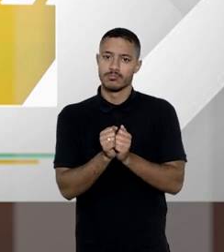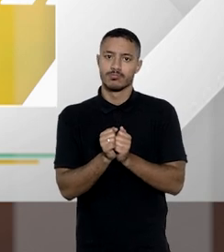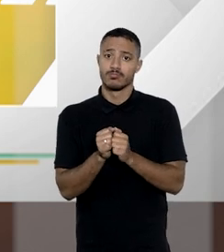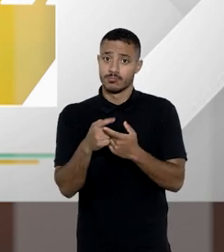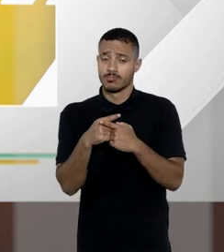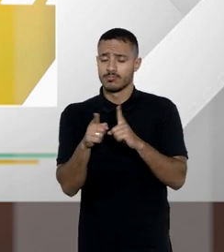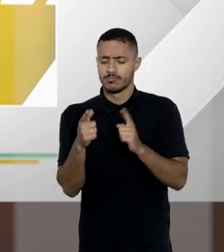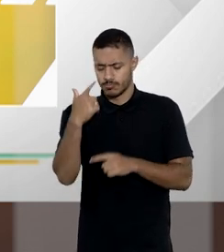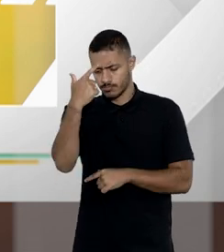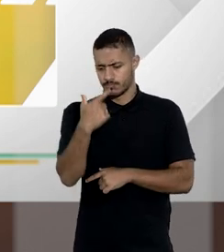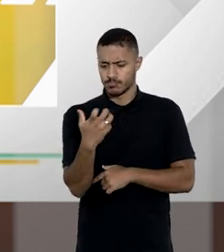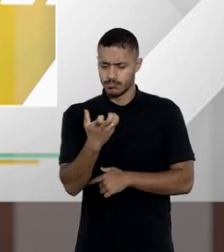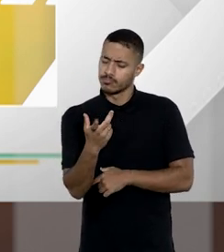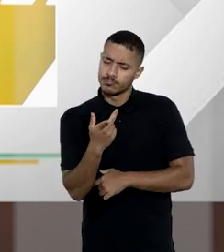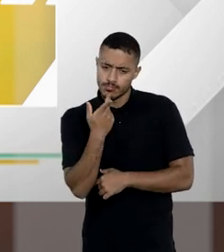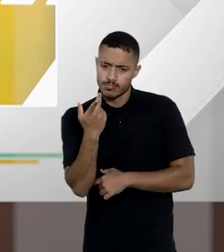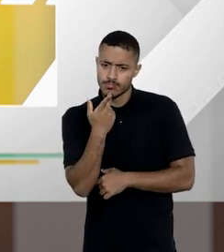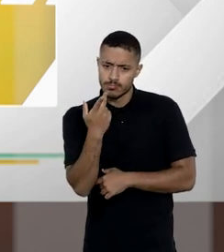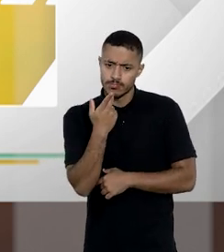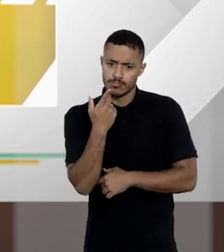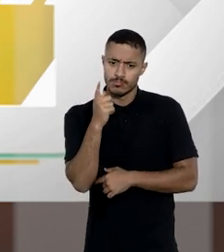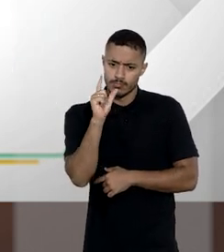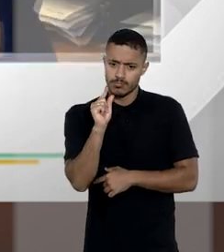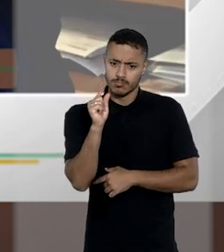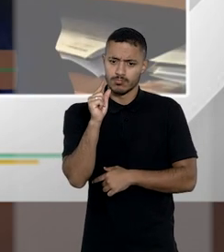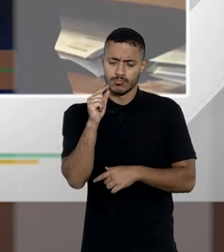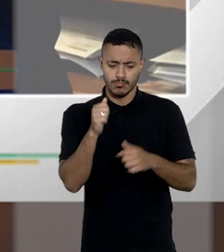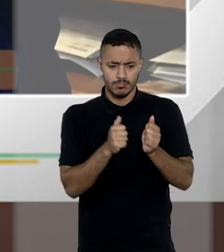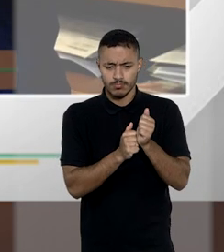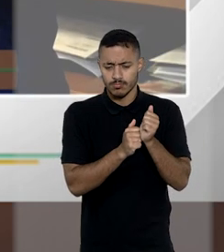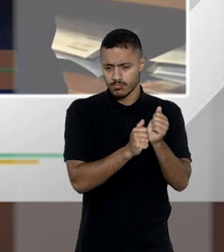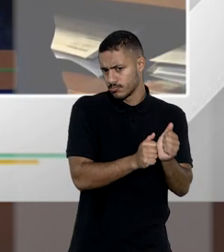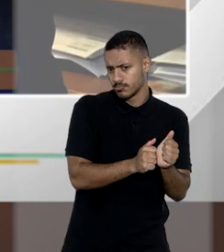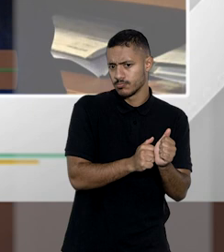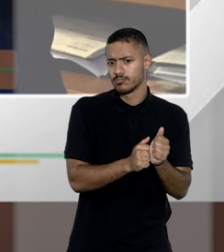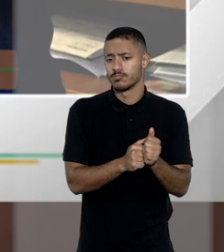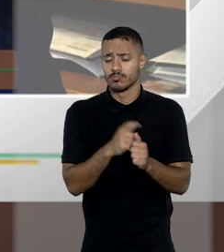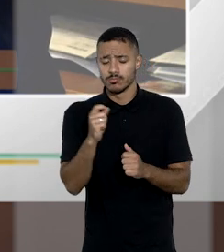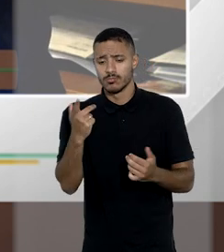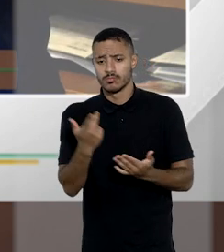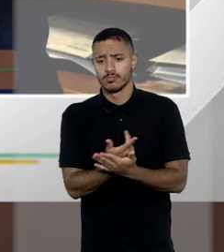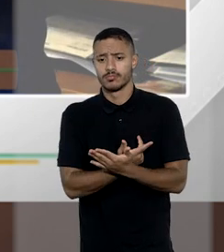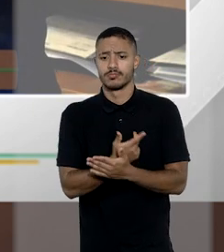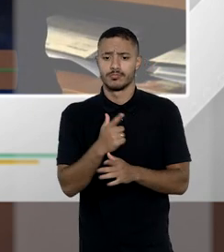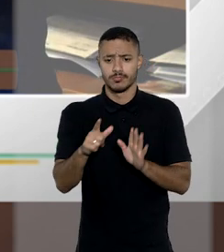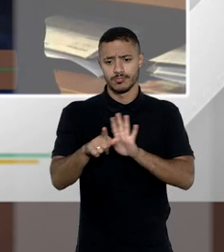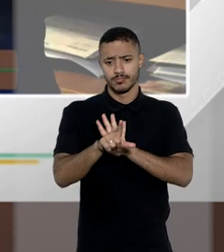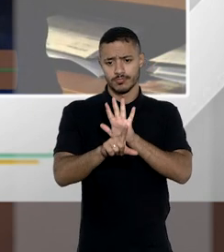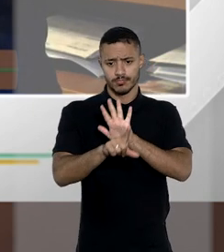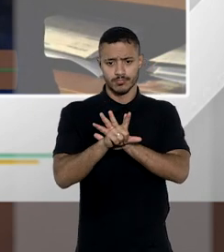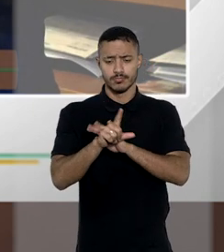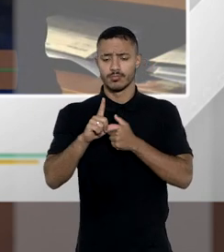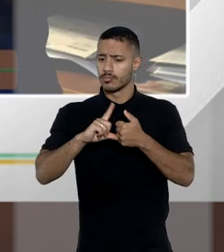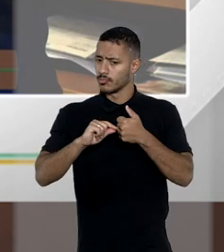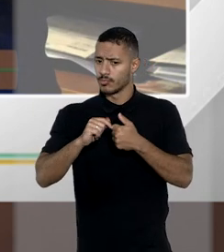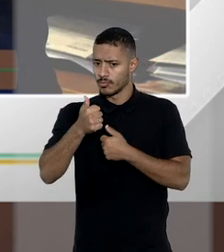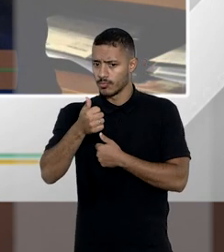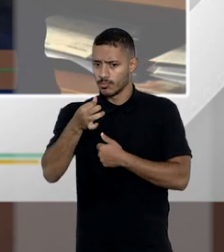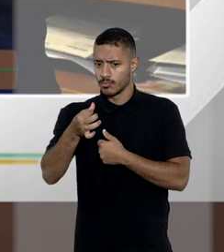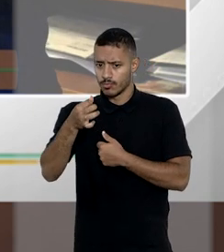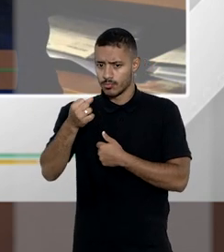concorre mas eu aqui queria fazer uma pequena digressão o que que acontece e a lei no artigo